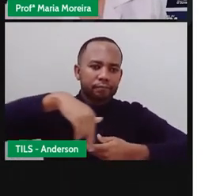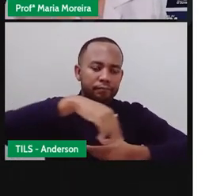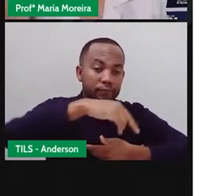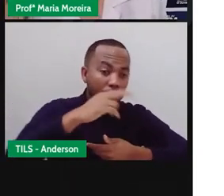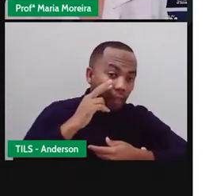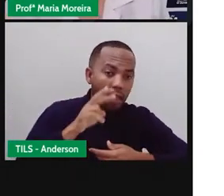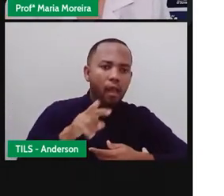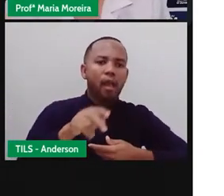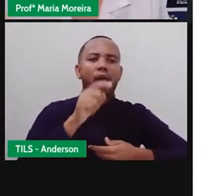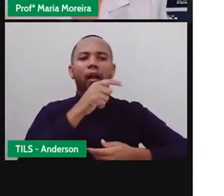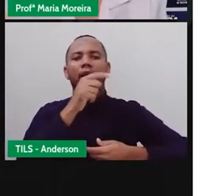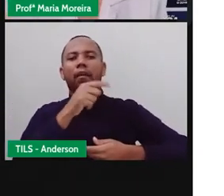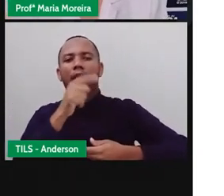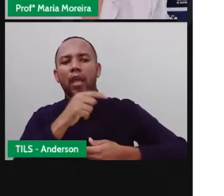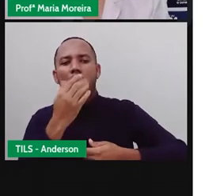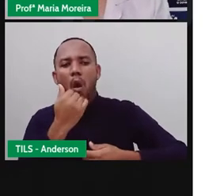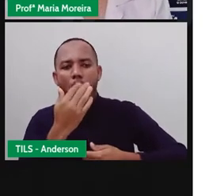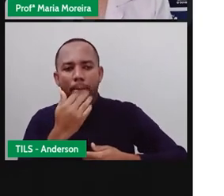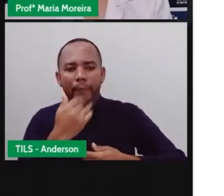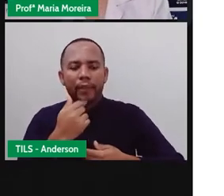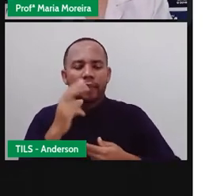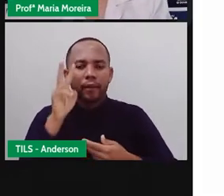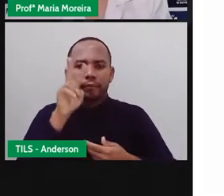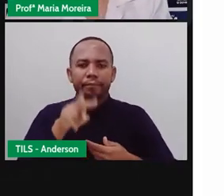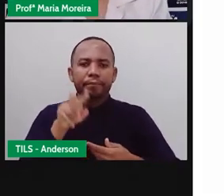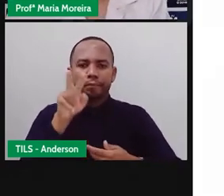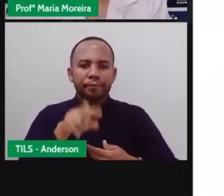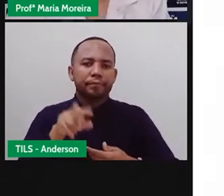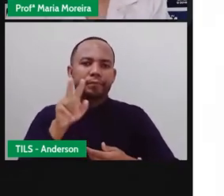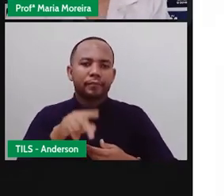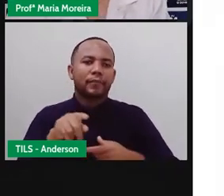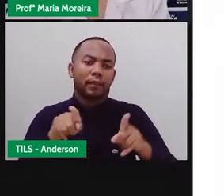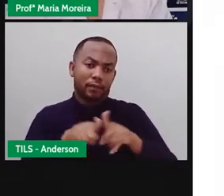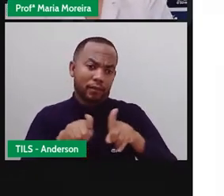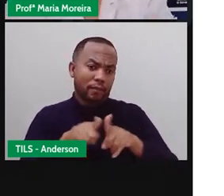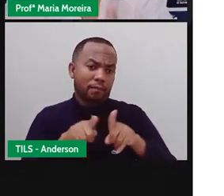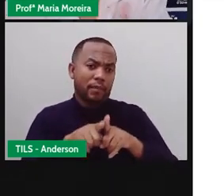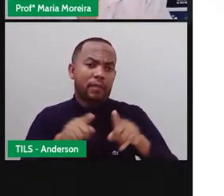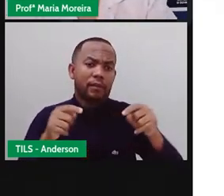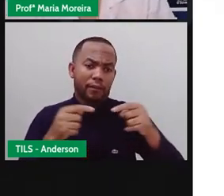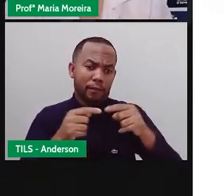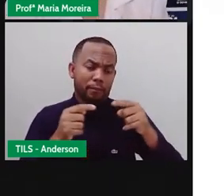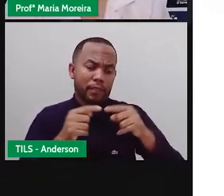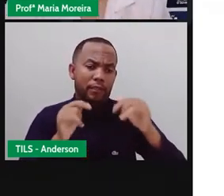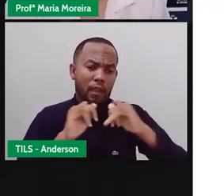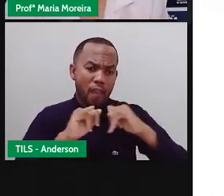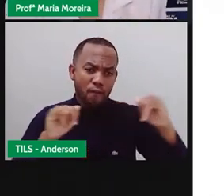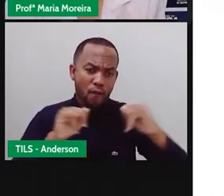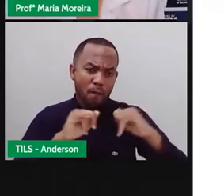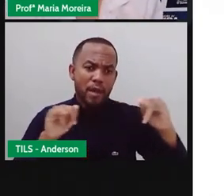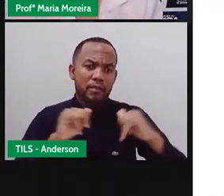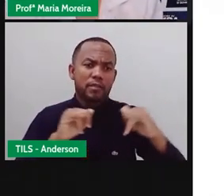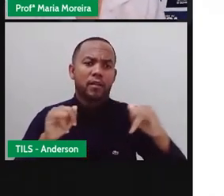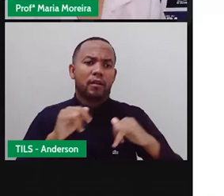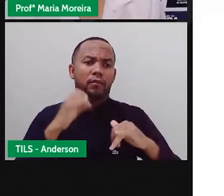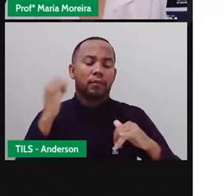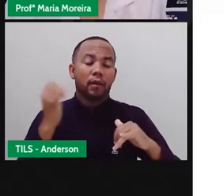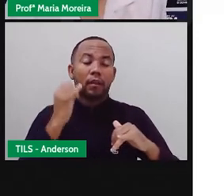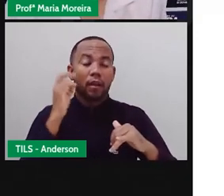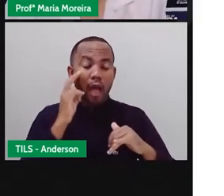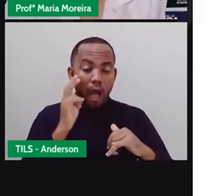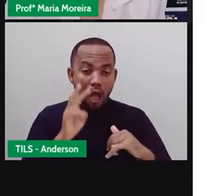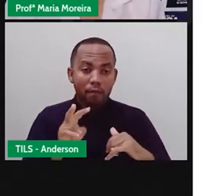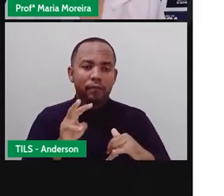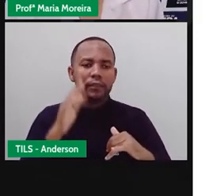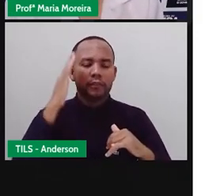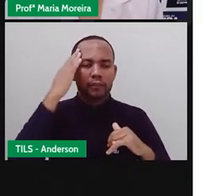visualiza e já faz o quê? A leitura. Olha só! Aqui tem o quê? Um restaurante, tem o nome, tem servimos o